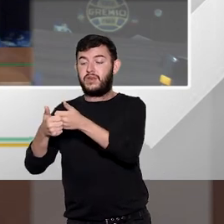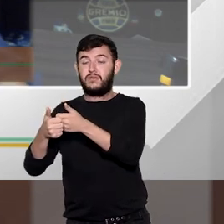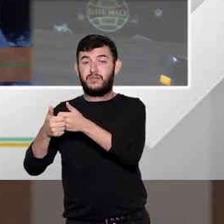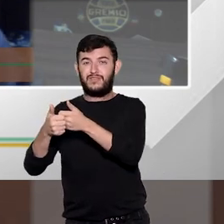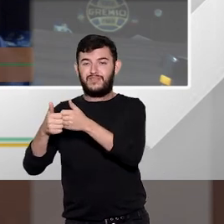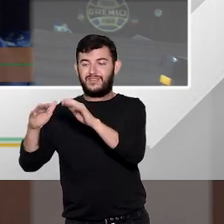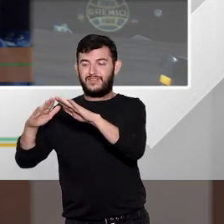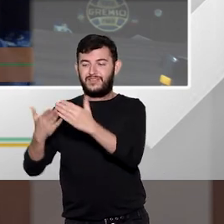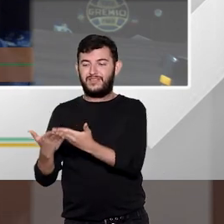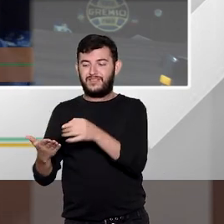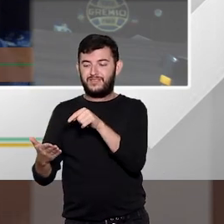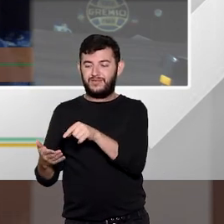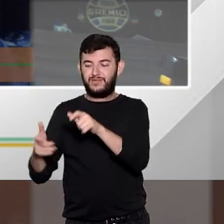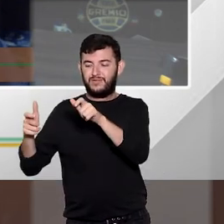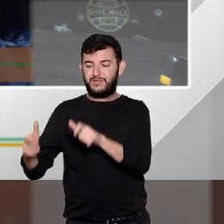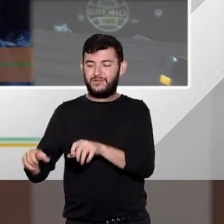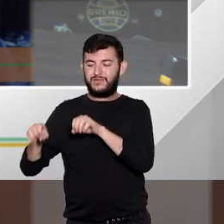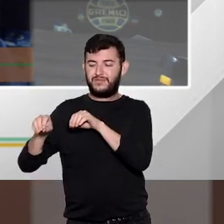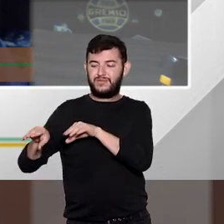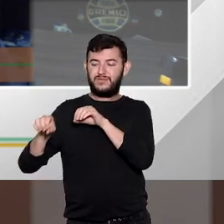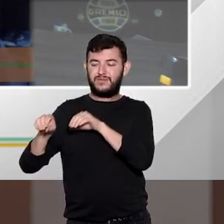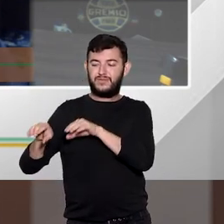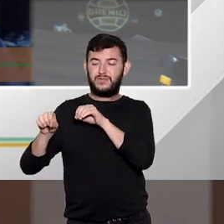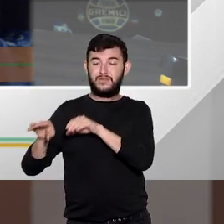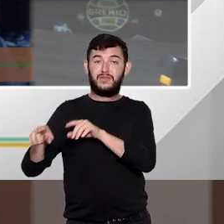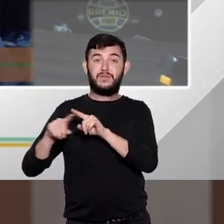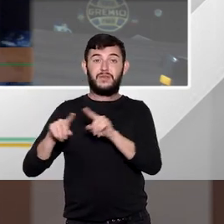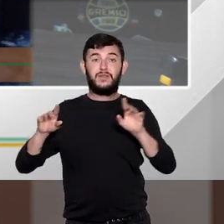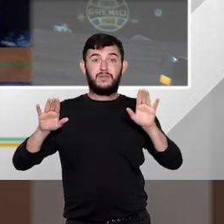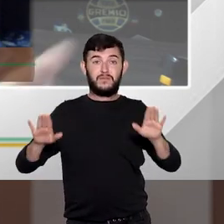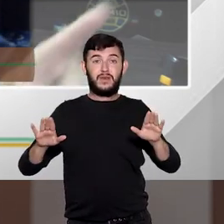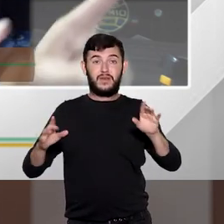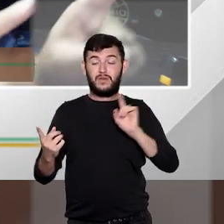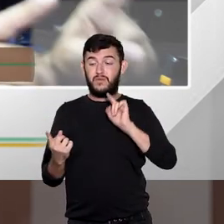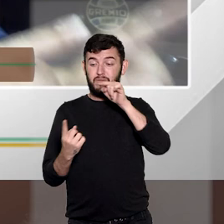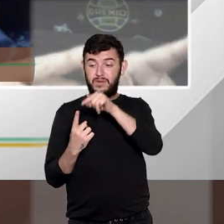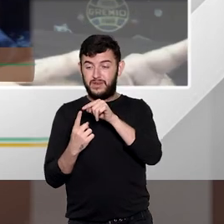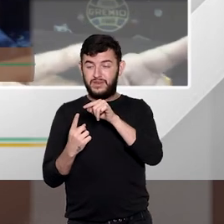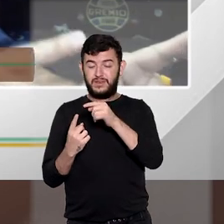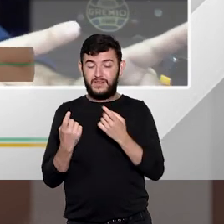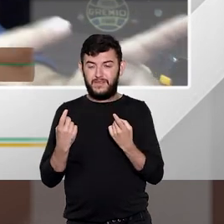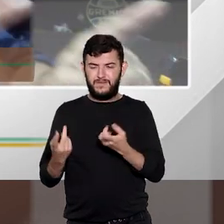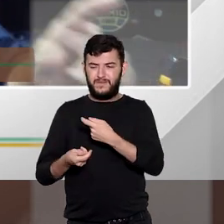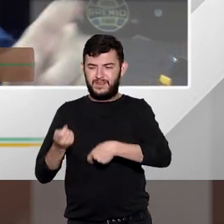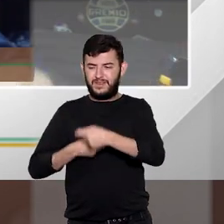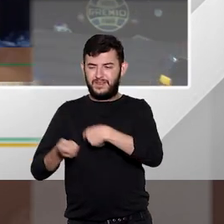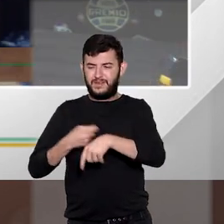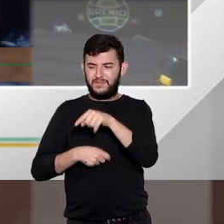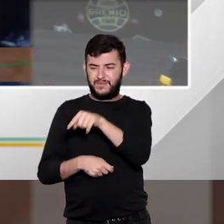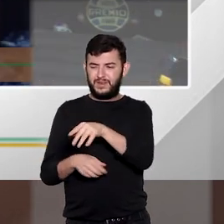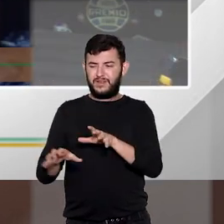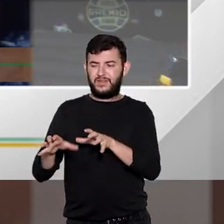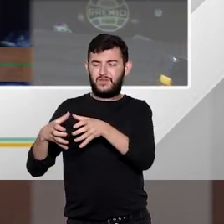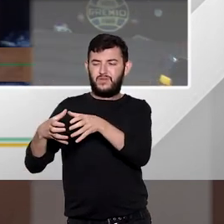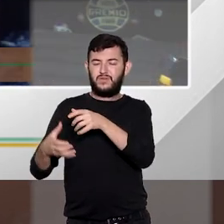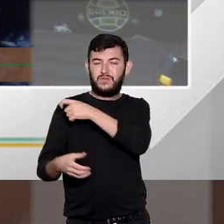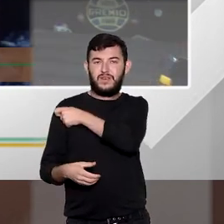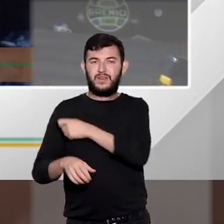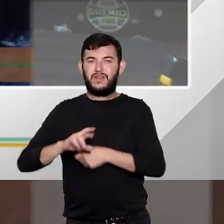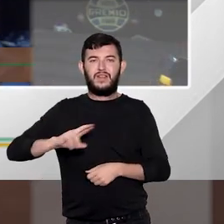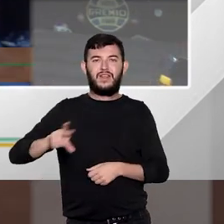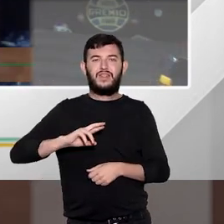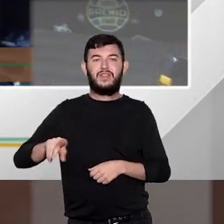ainda que o público alvo não seja um estudante então só o fato de